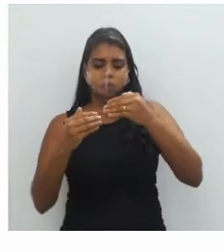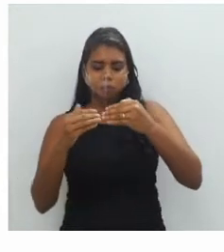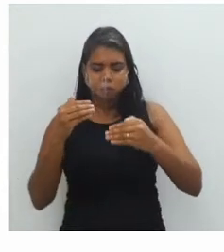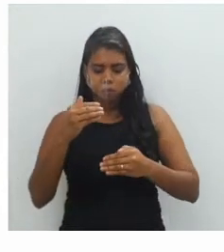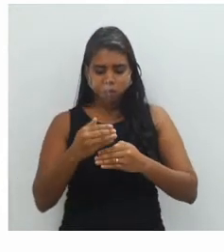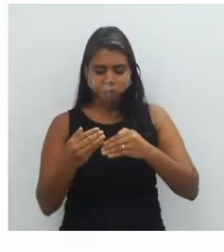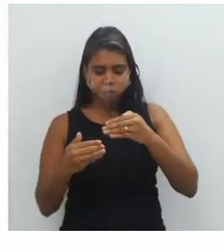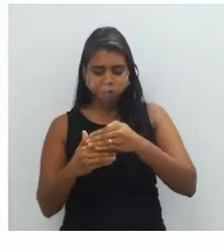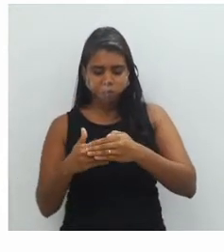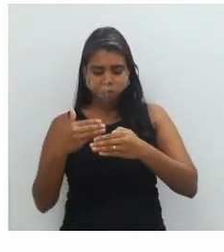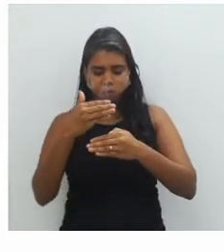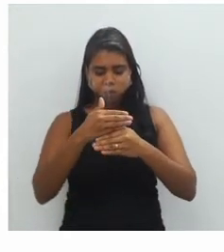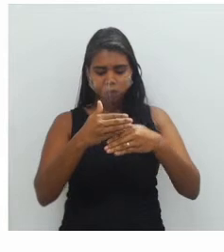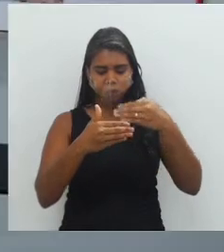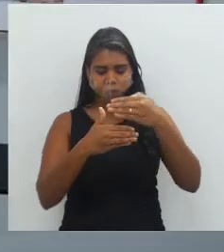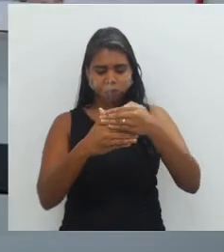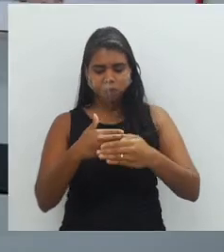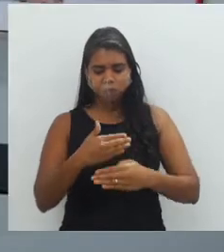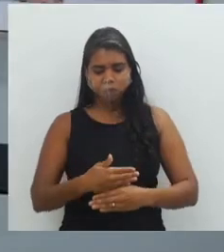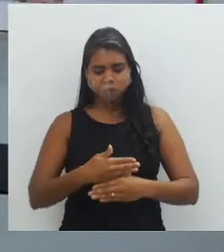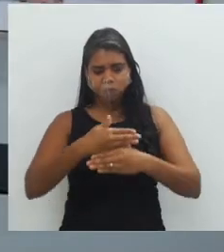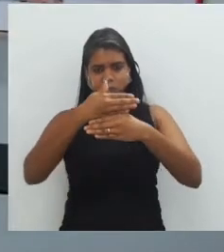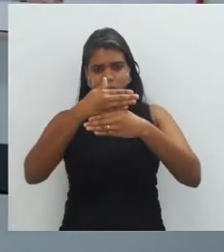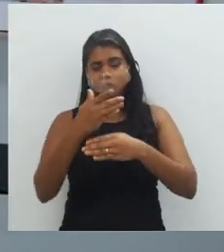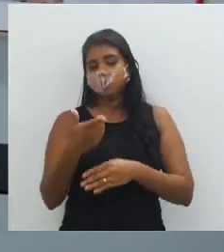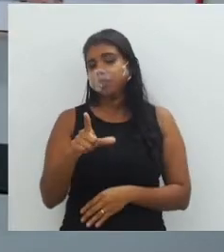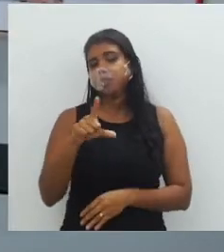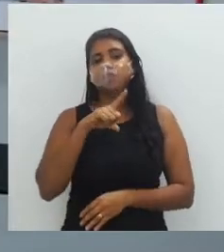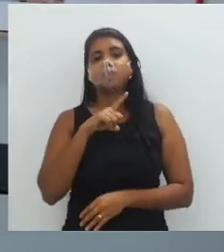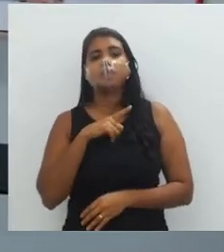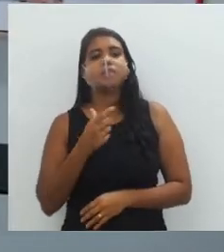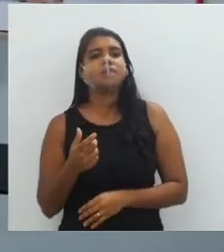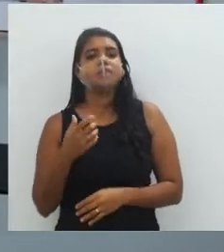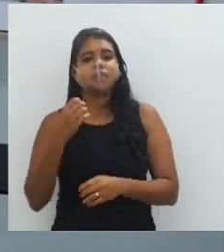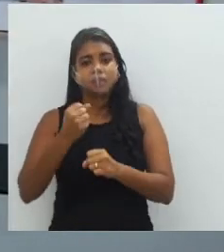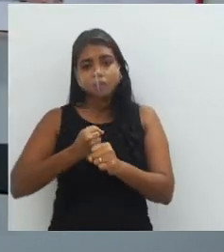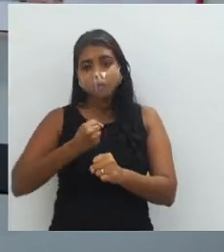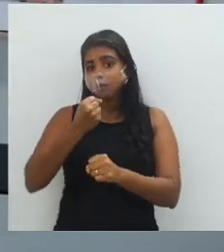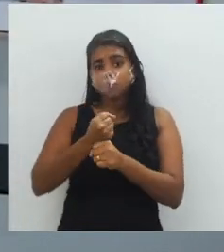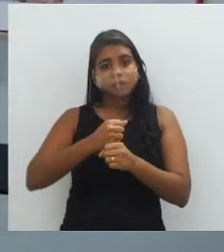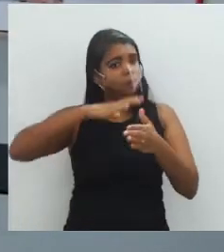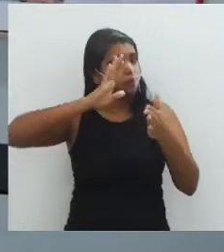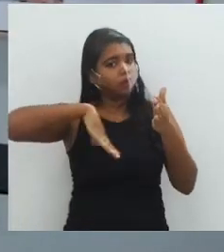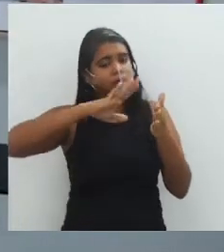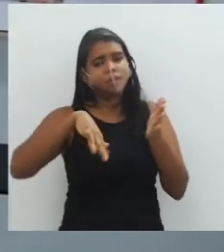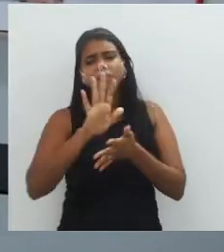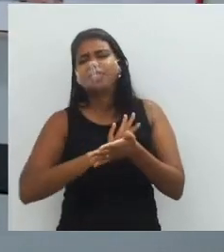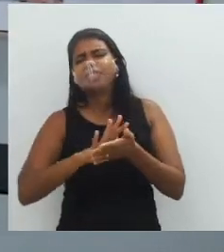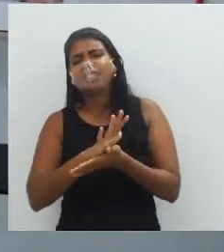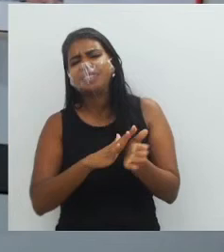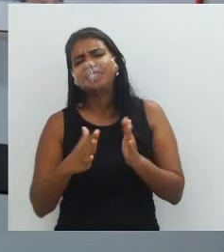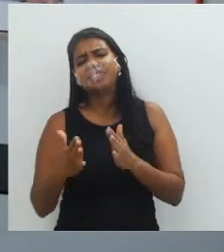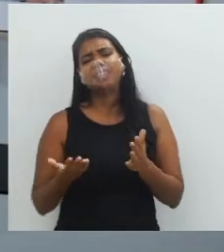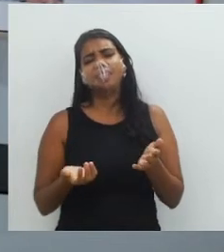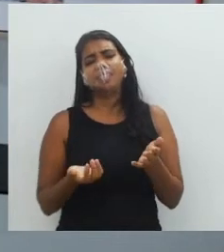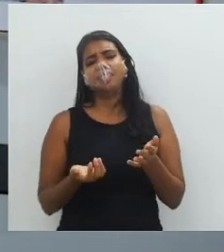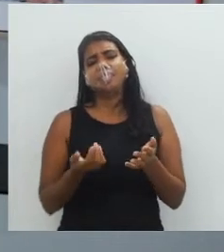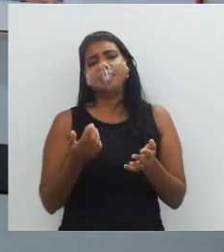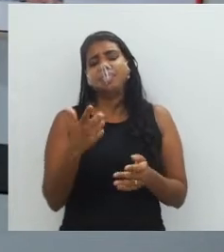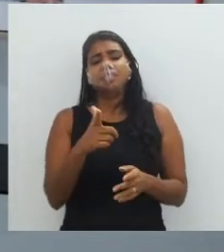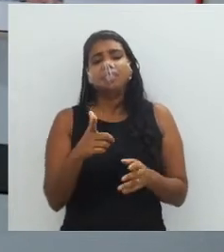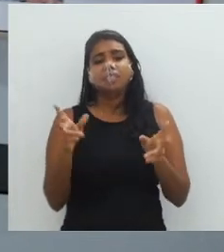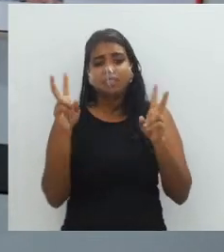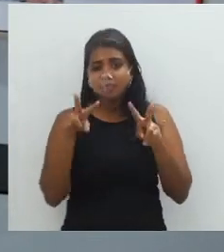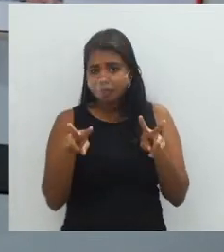aparecendo. Então, como essa parede aí? Ela não tem reboco, não tem pintura, ela não tá uniforme? Então, ela não é